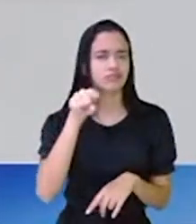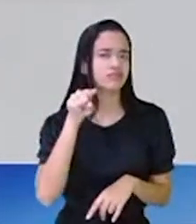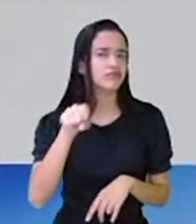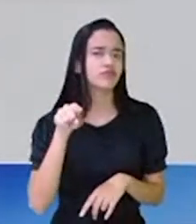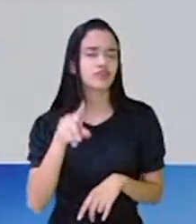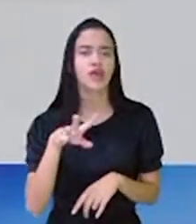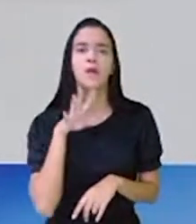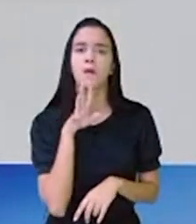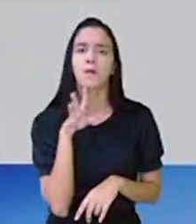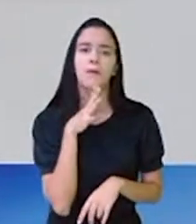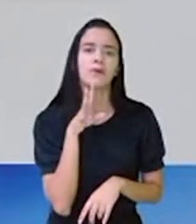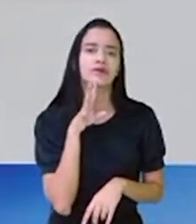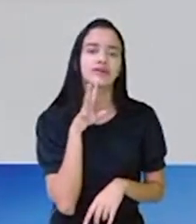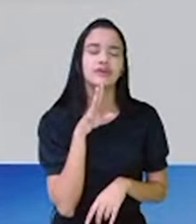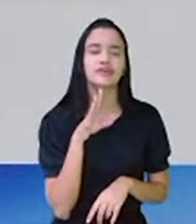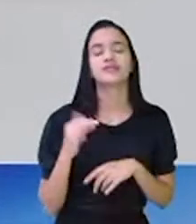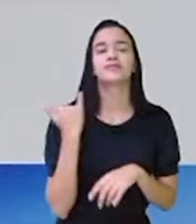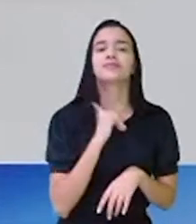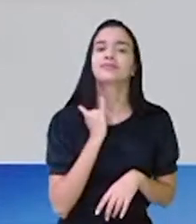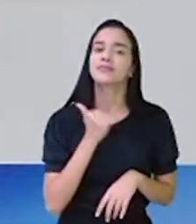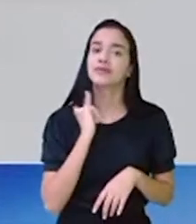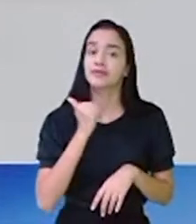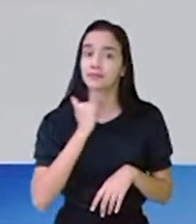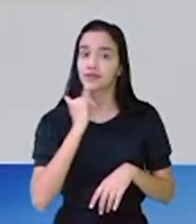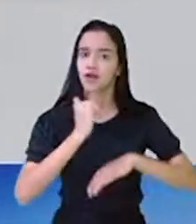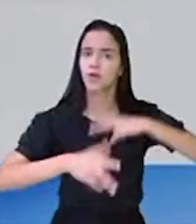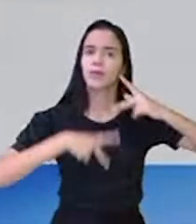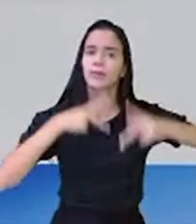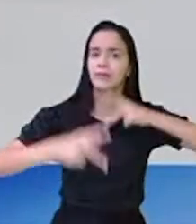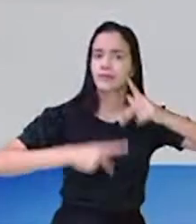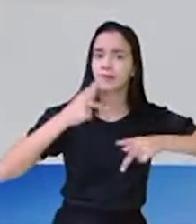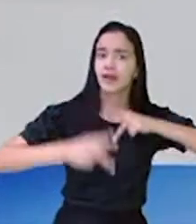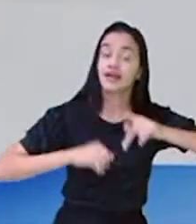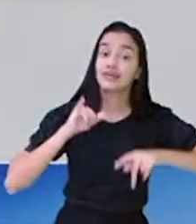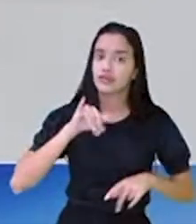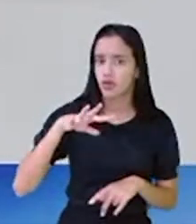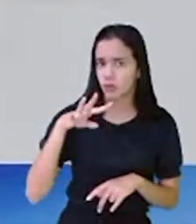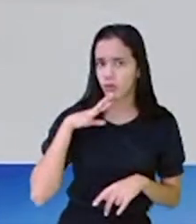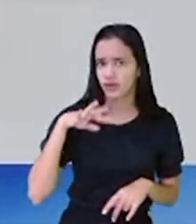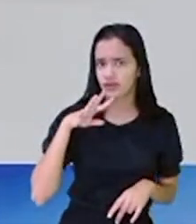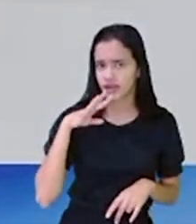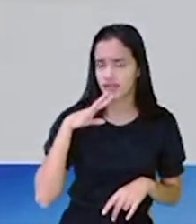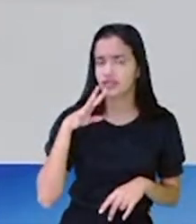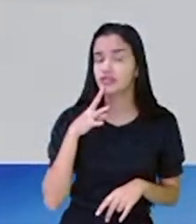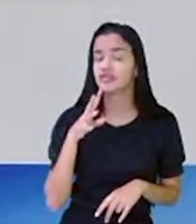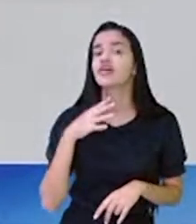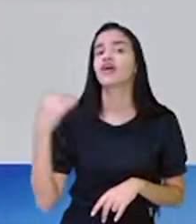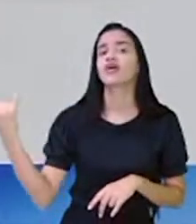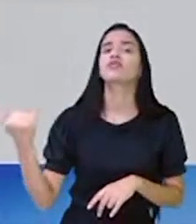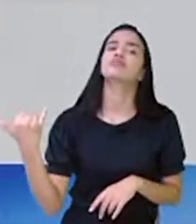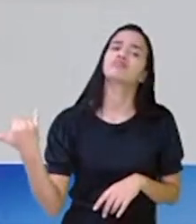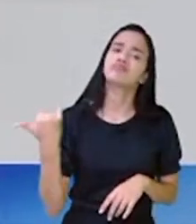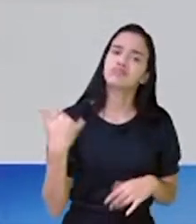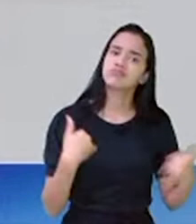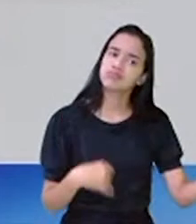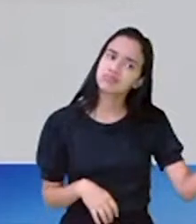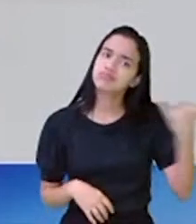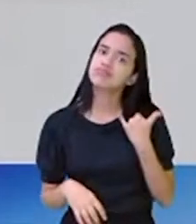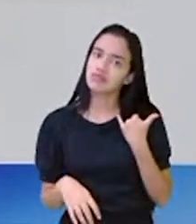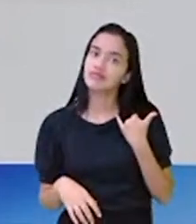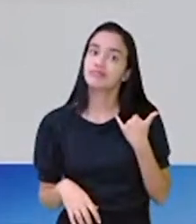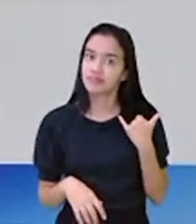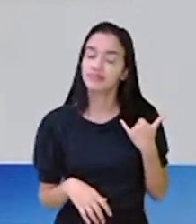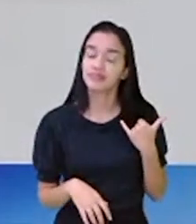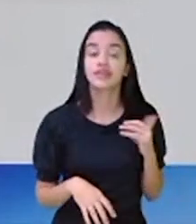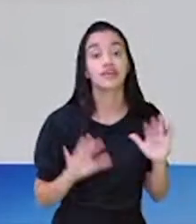Você conhece algum ditado popular? Se você conhece, fala aí que a professora Cátia vai dizer aqui para a gente,